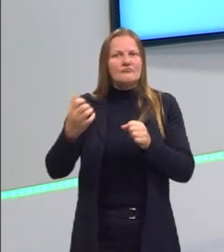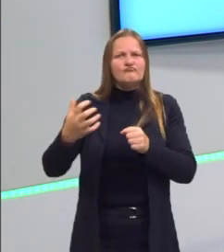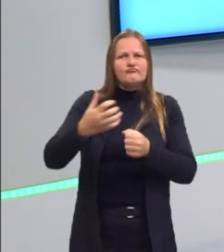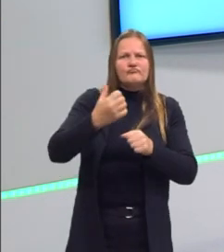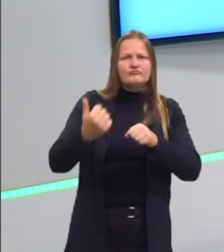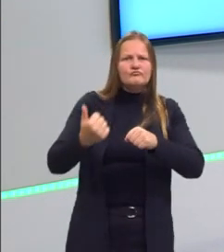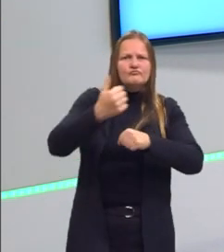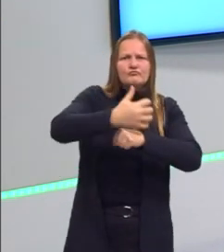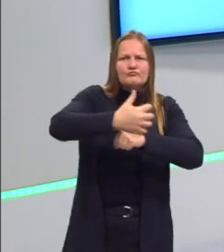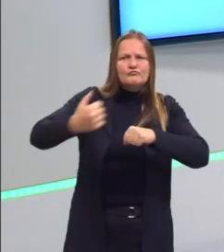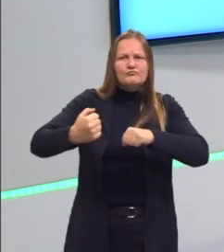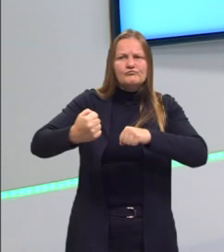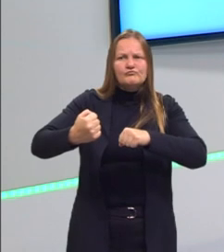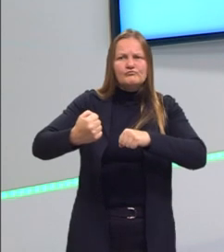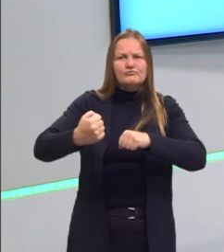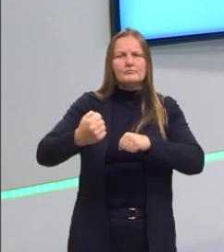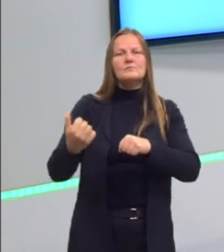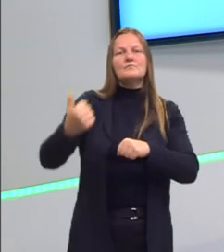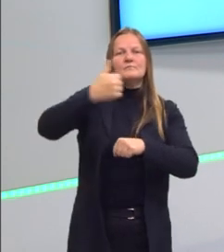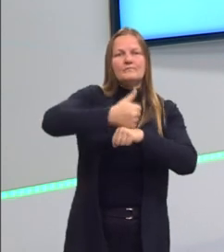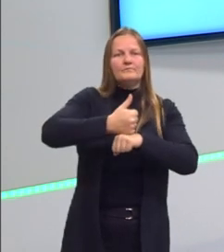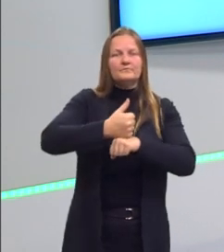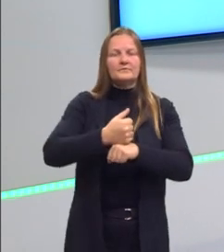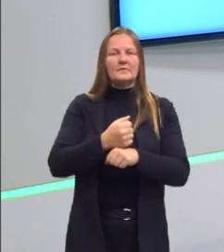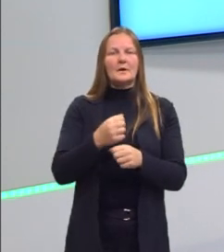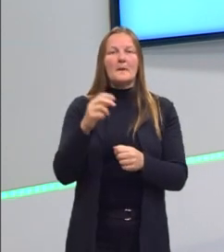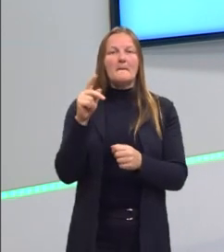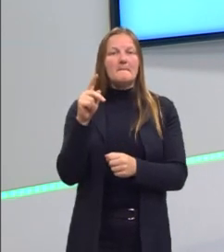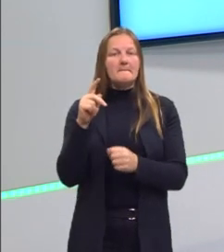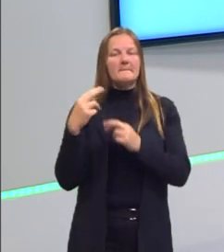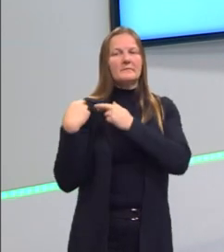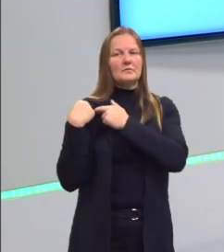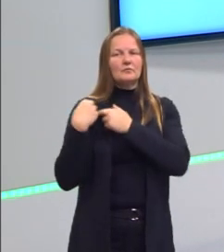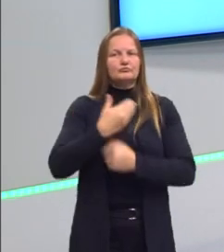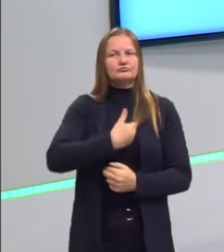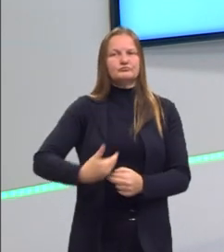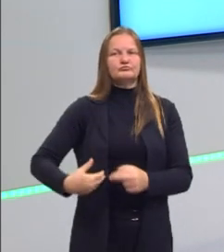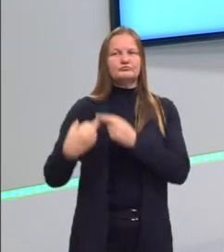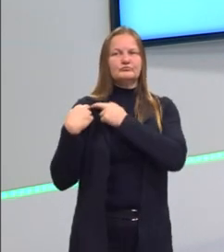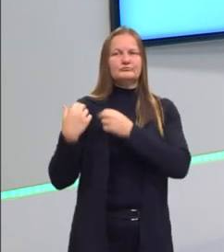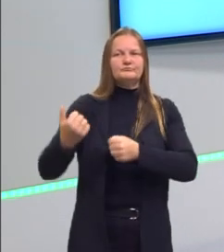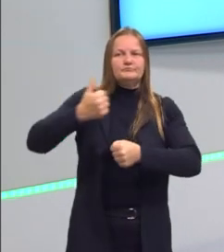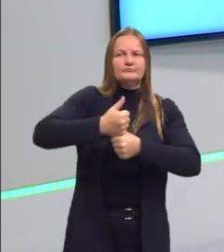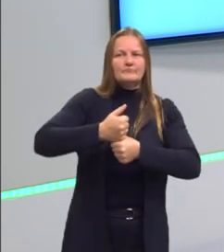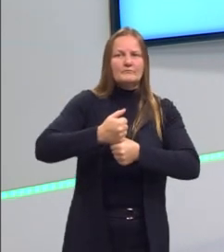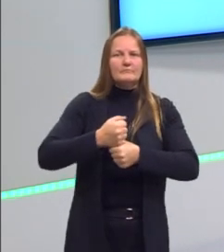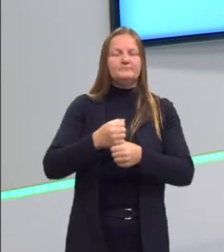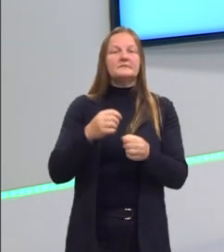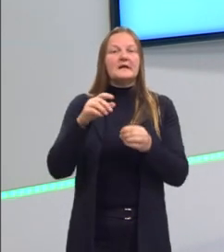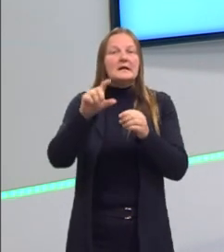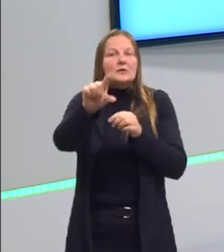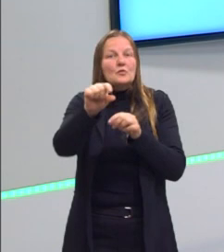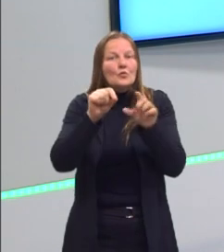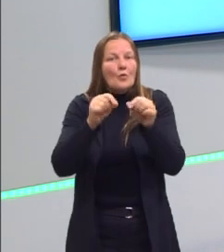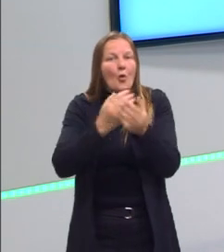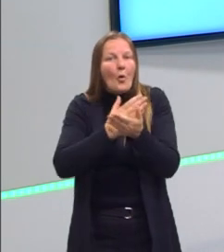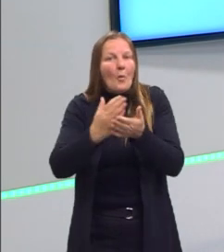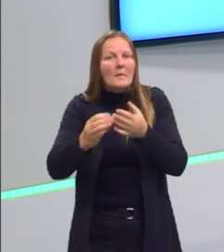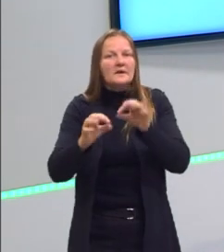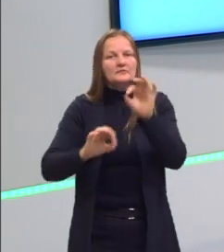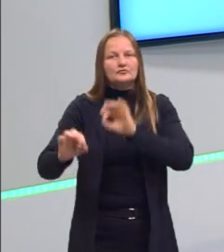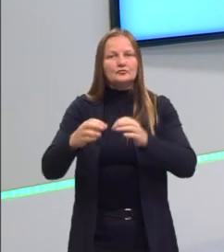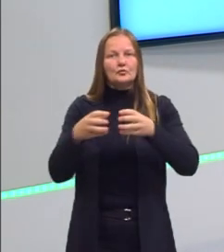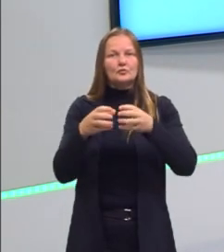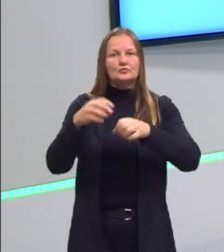do poder, e ele provisoriamente fica governando. Até que se convocam eleições, se cria uma